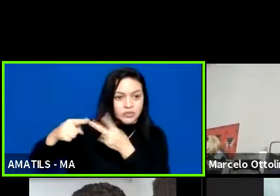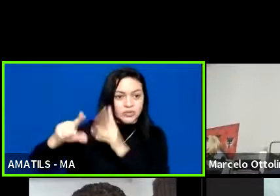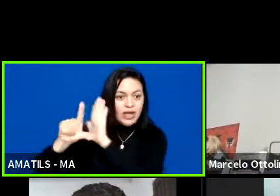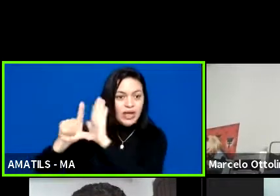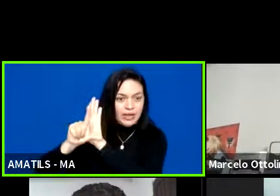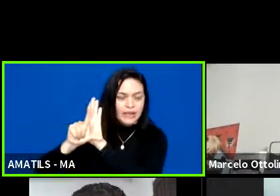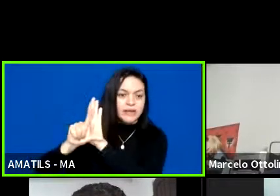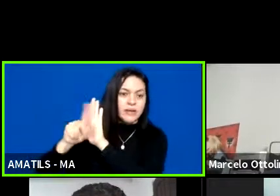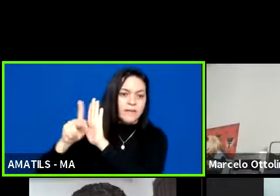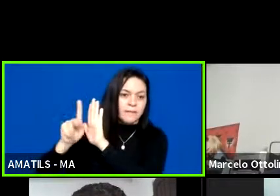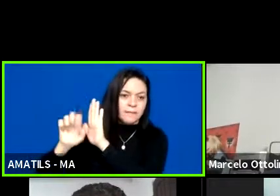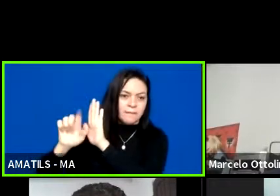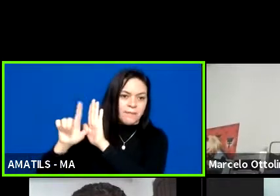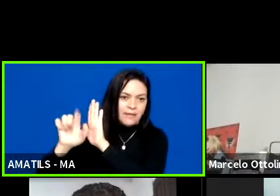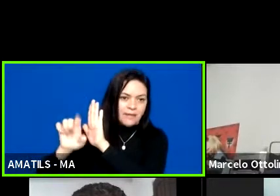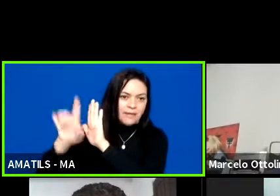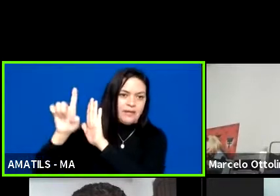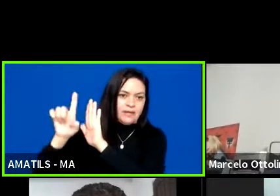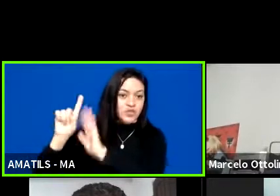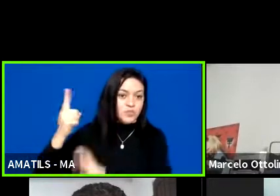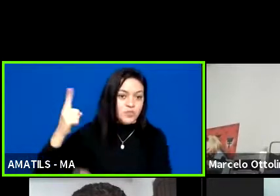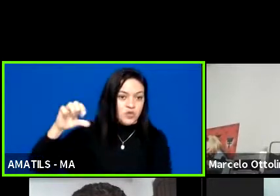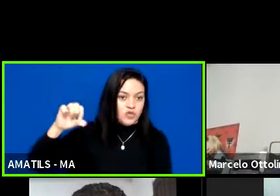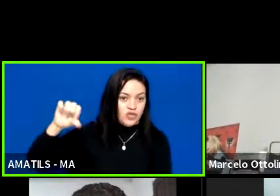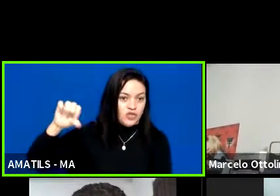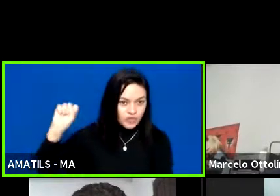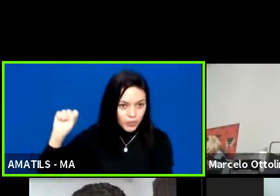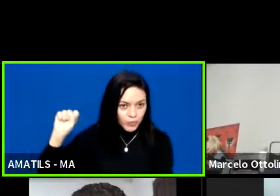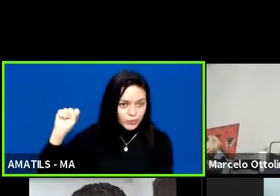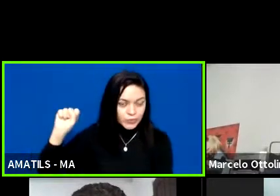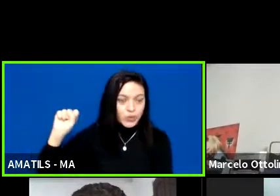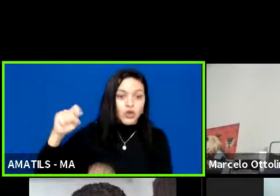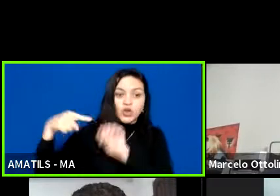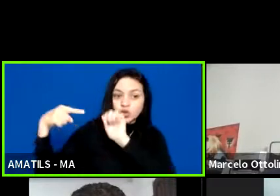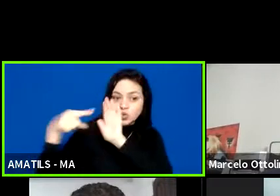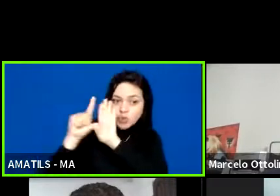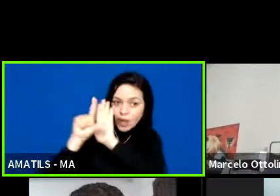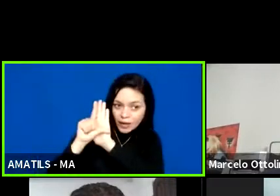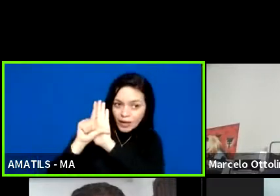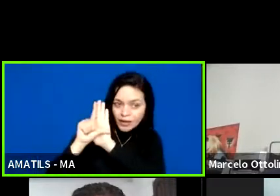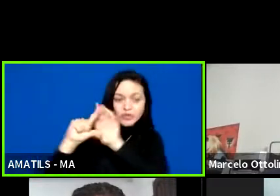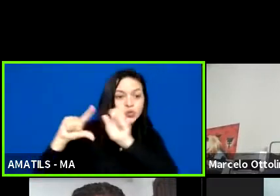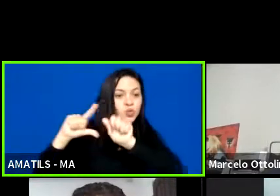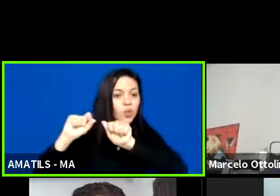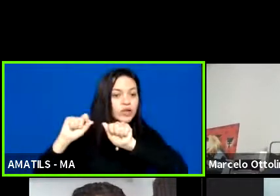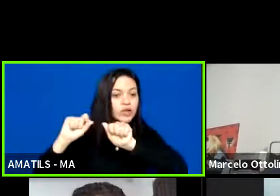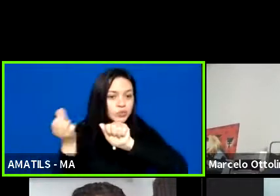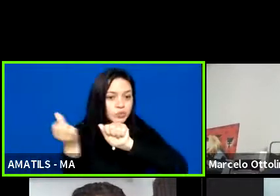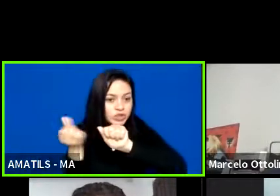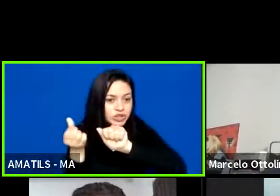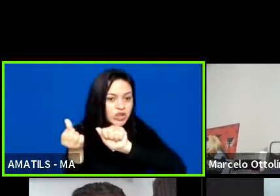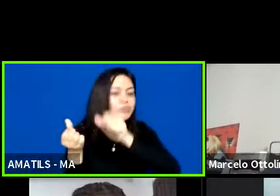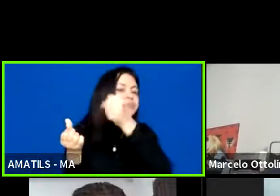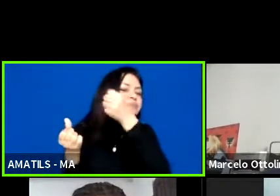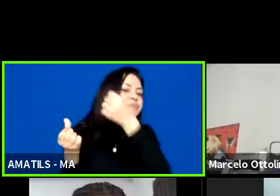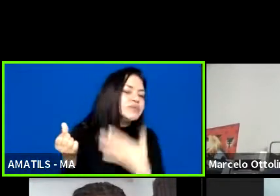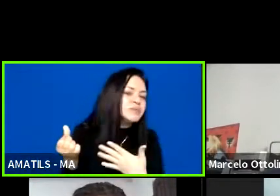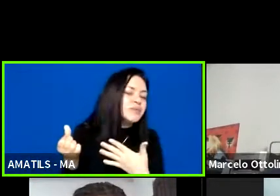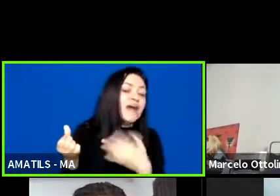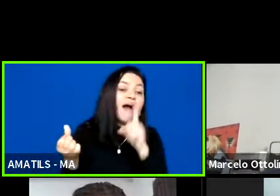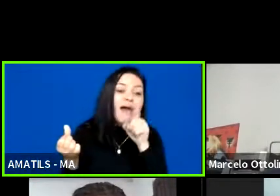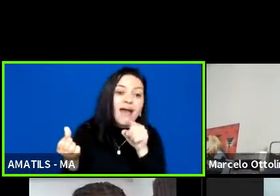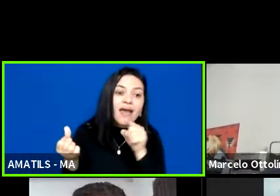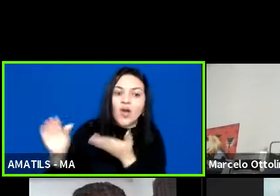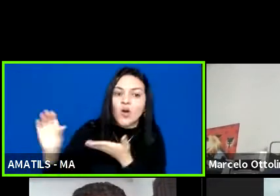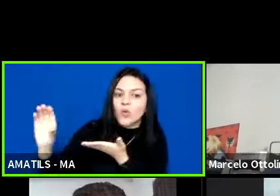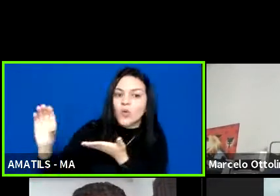que é de 1998. Então, no seu artigo 6º diz o seguinte, constituem recursos do Ministério do